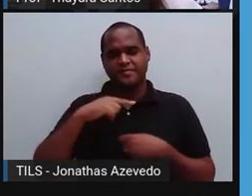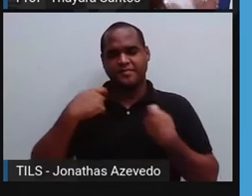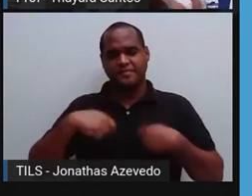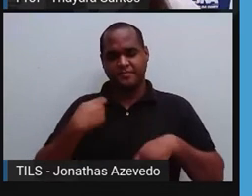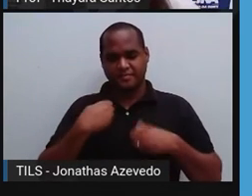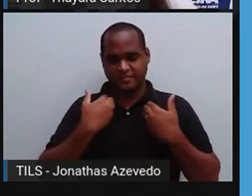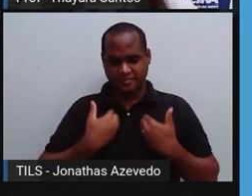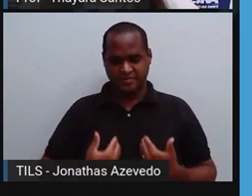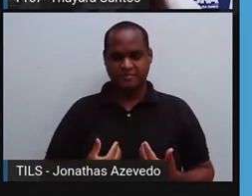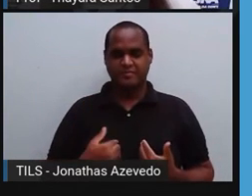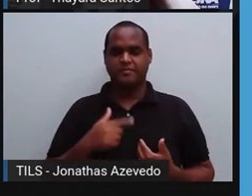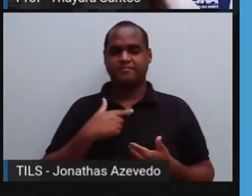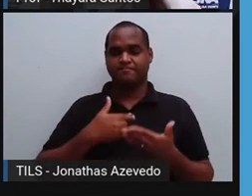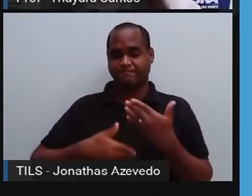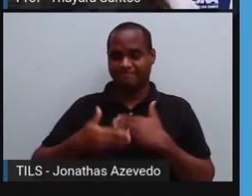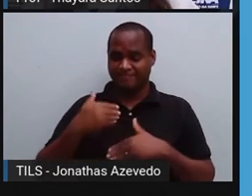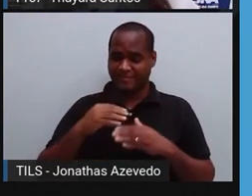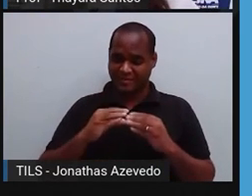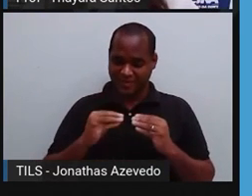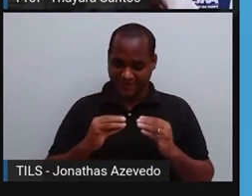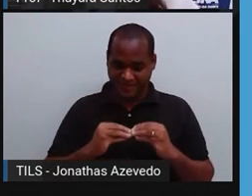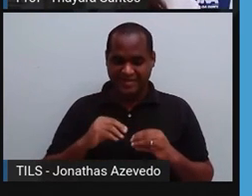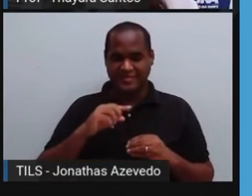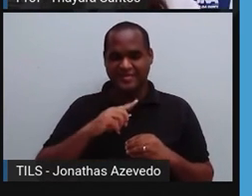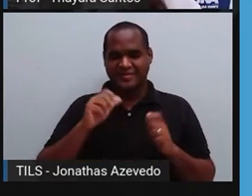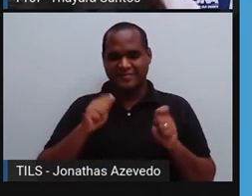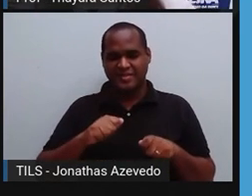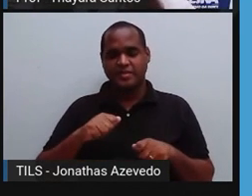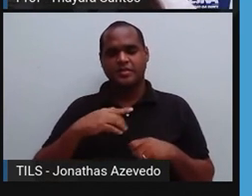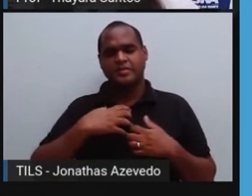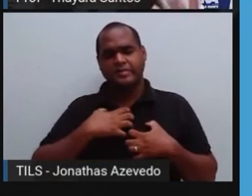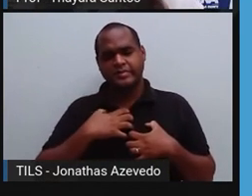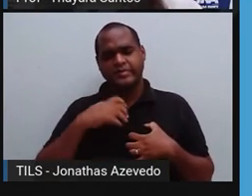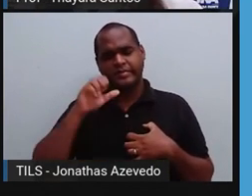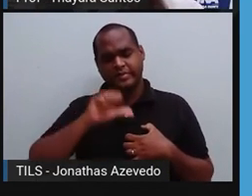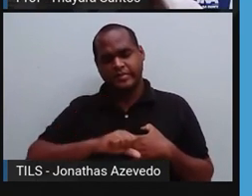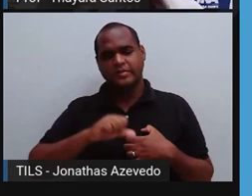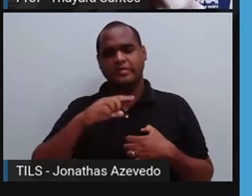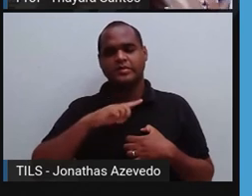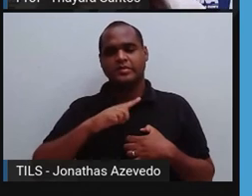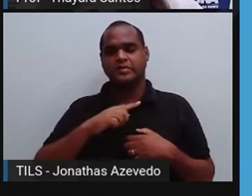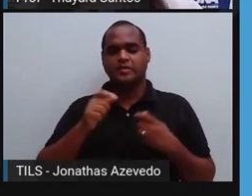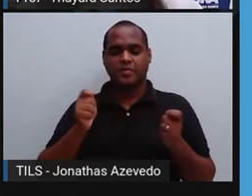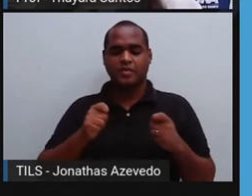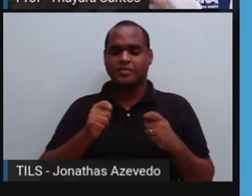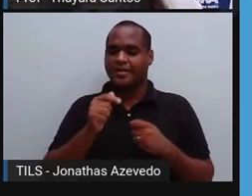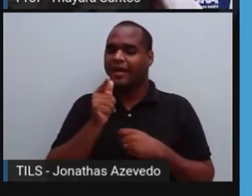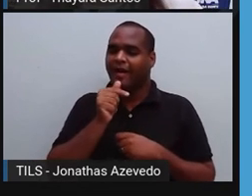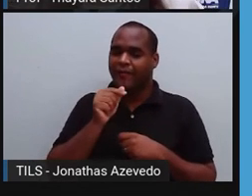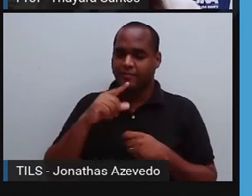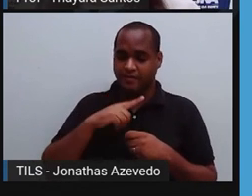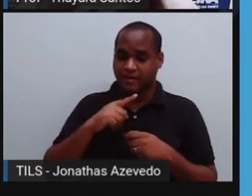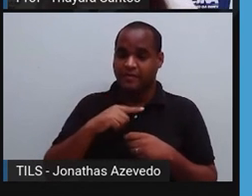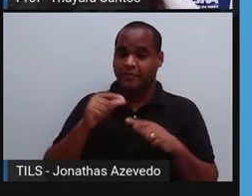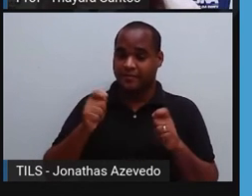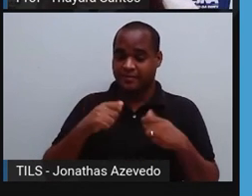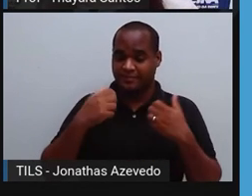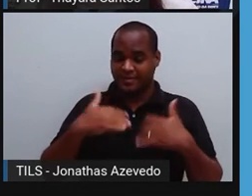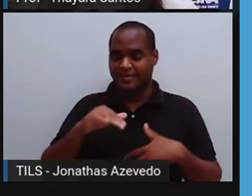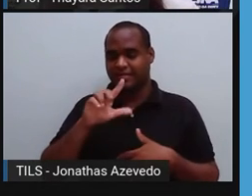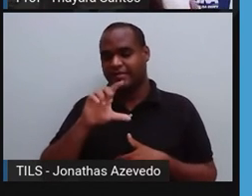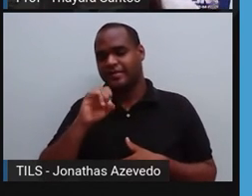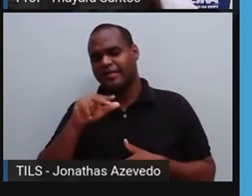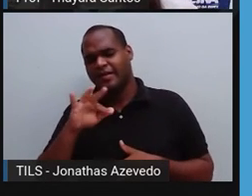pelo corpo para não formar edema. Quando a gente se sente inchado, quando a gente fica com a perna inchada, aquele excesso de líquido ali quer dizer que você está com muita linfa